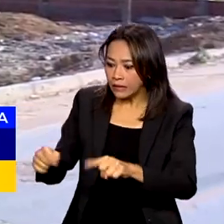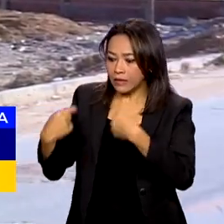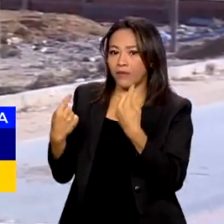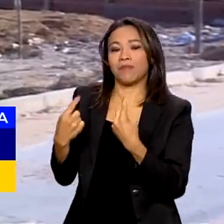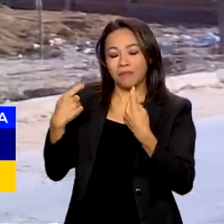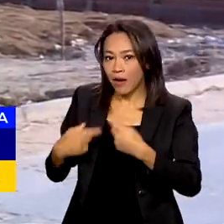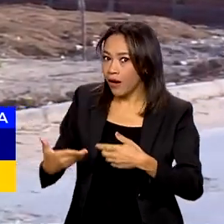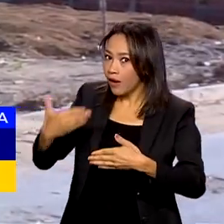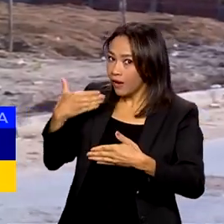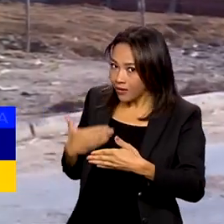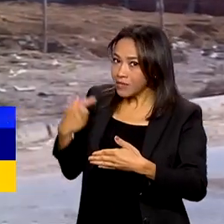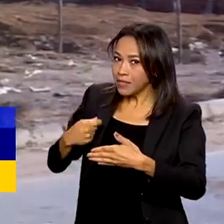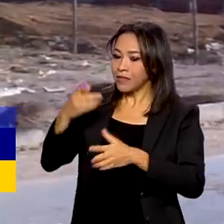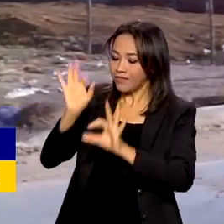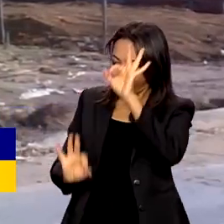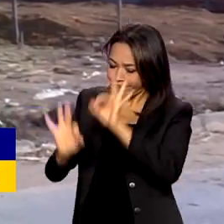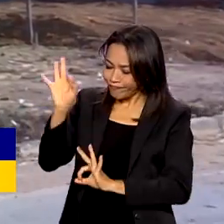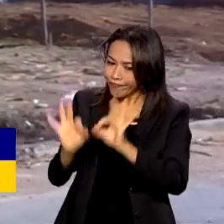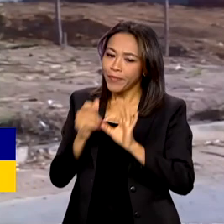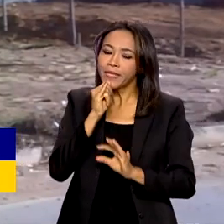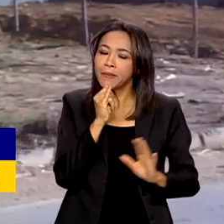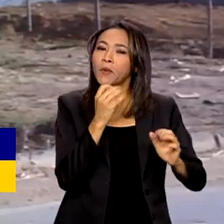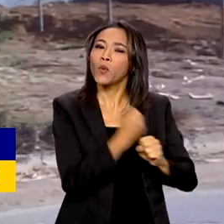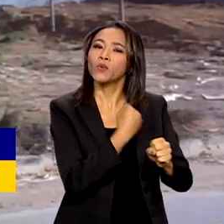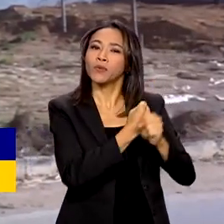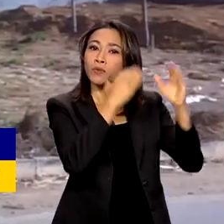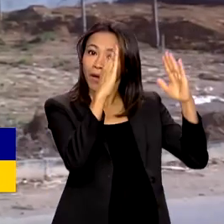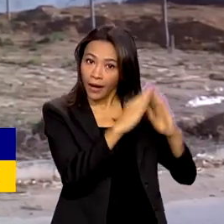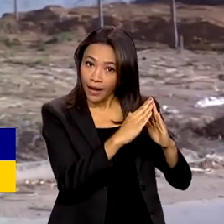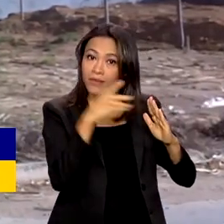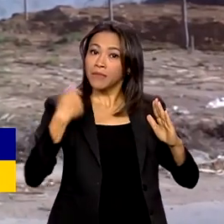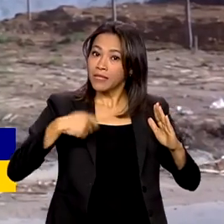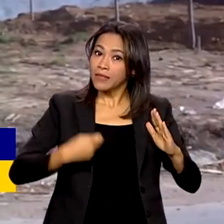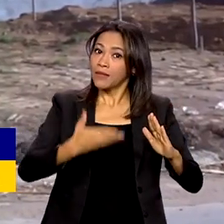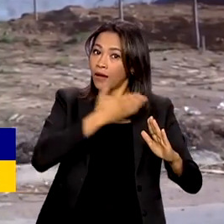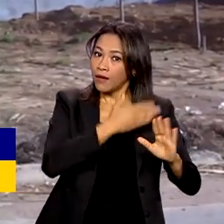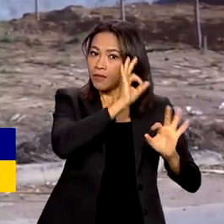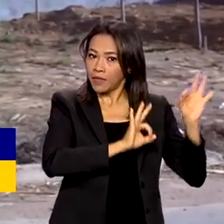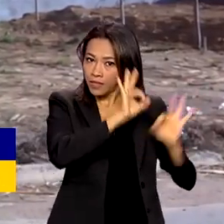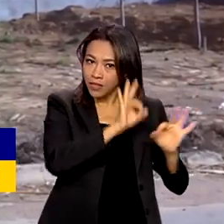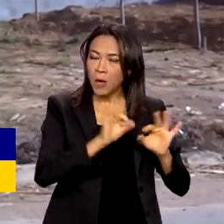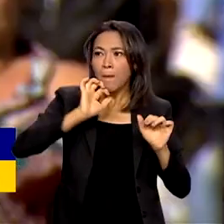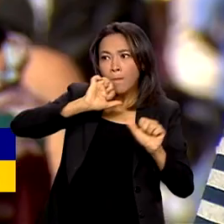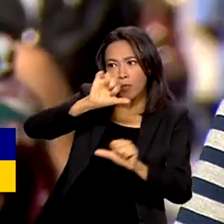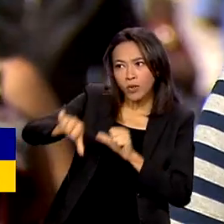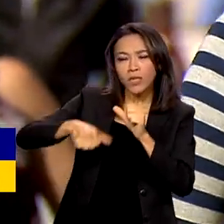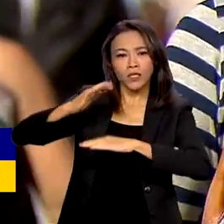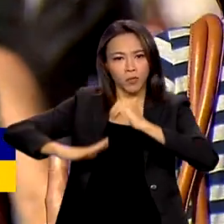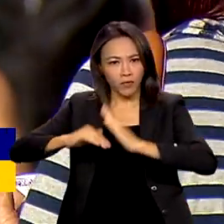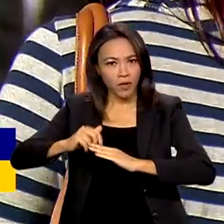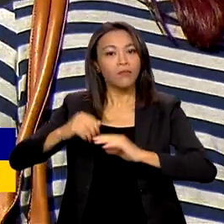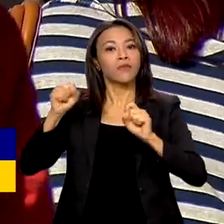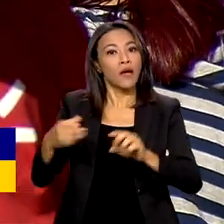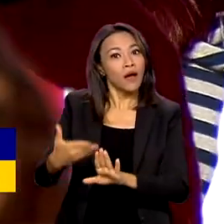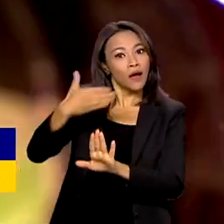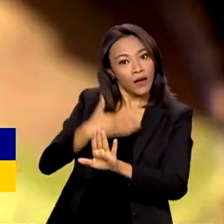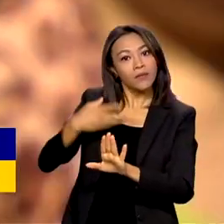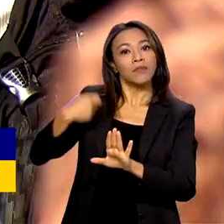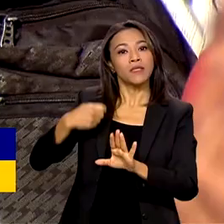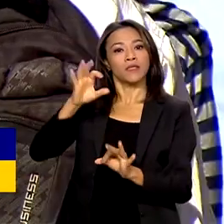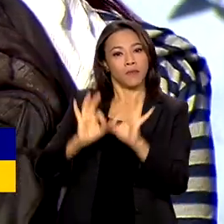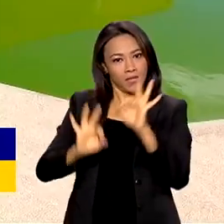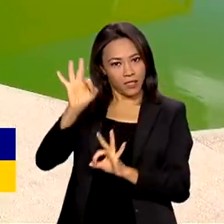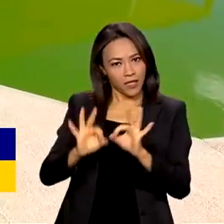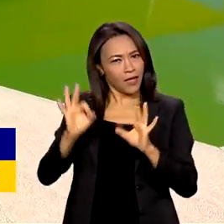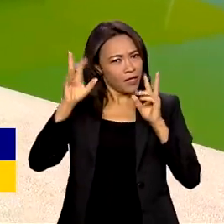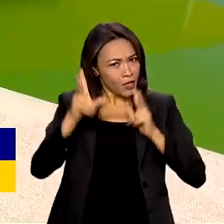A construção de uma casa exige planejamento. Uma mudança de carreira também. Assim como fazemos na vida